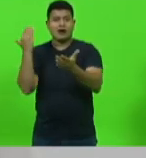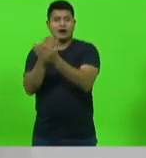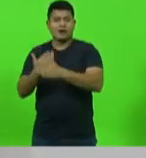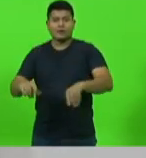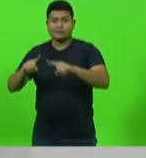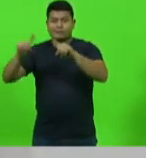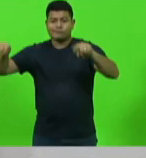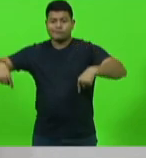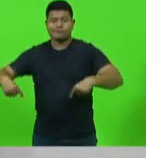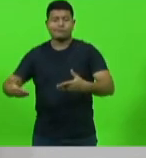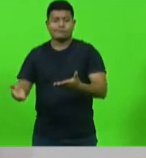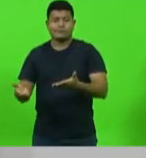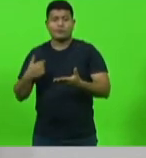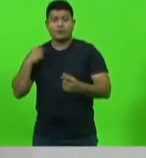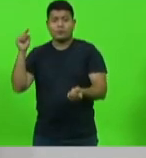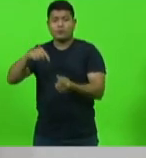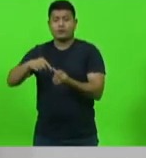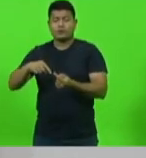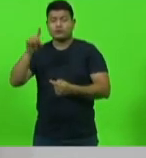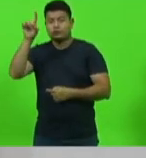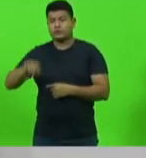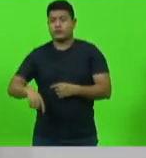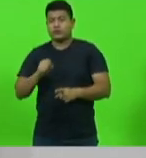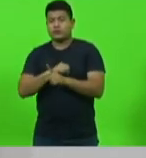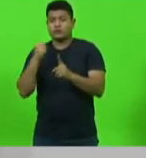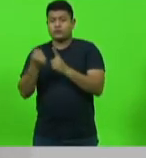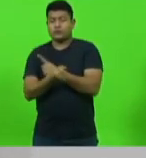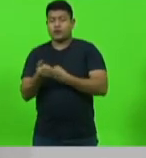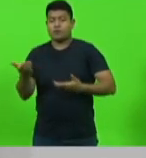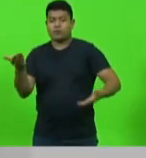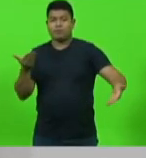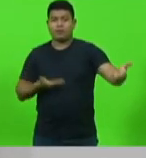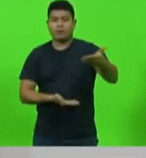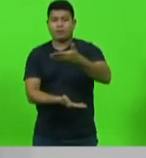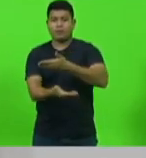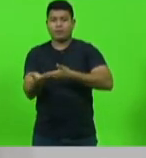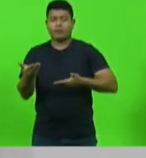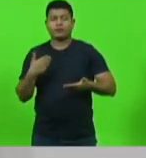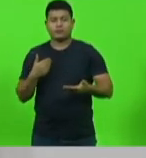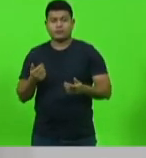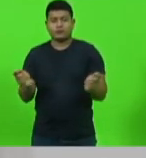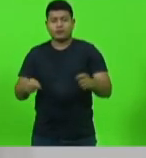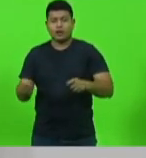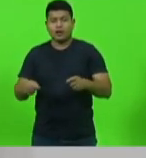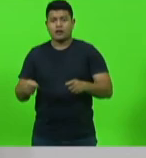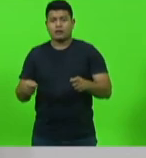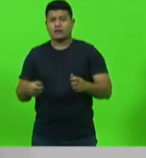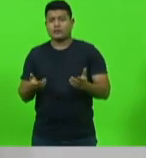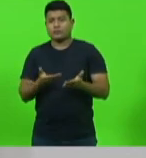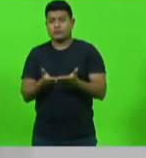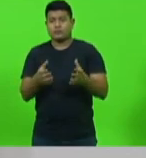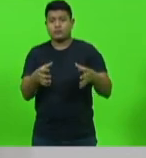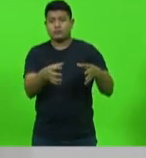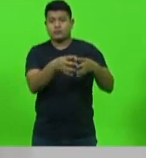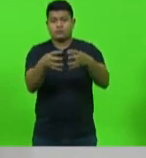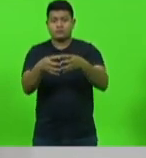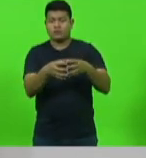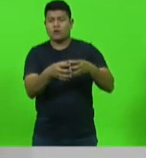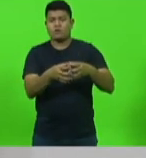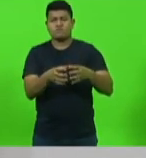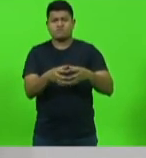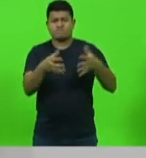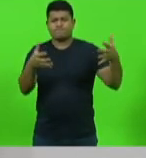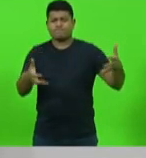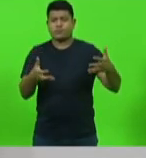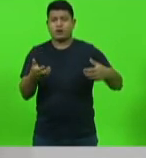objetivo é transformar os direitos sociais e mercadorias a serem exploradas pelos grandes grupos econômicos. A PEC